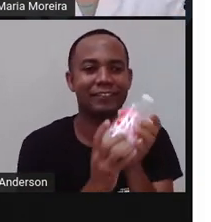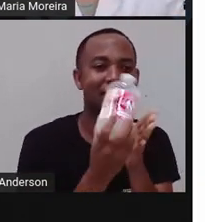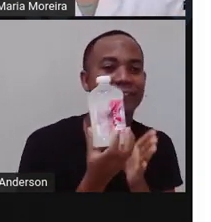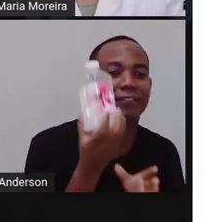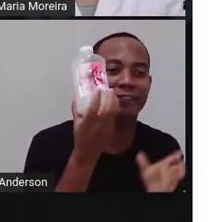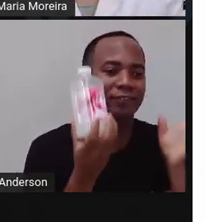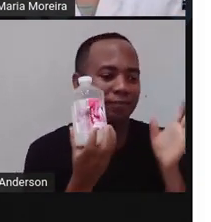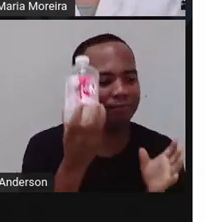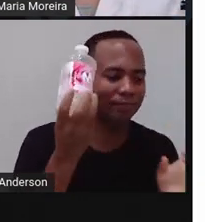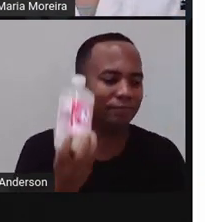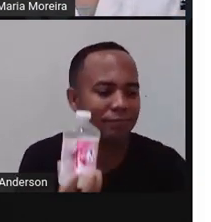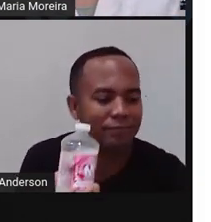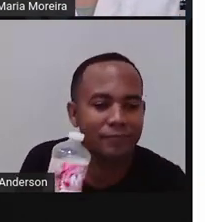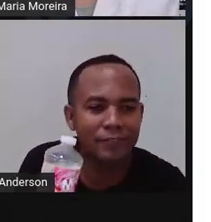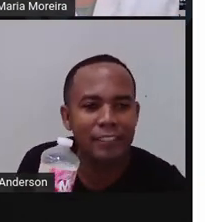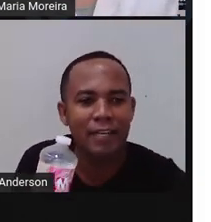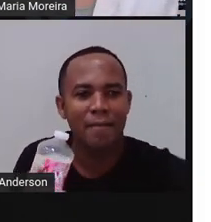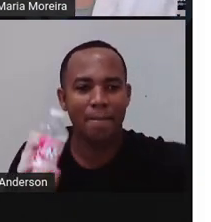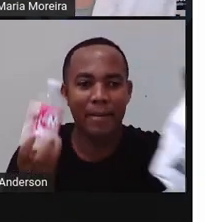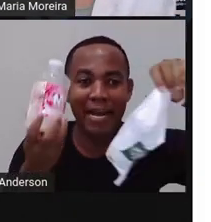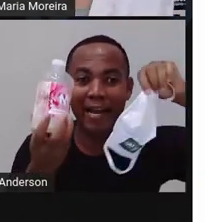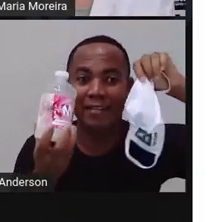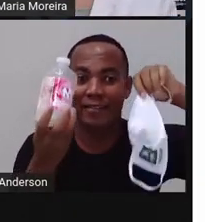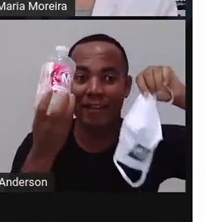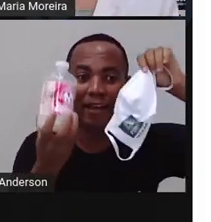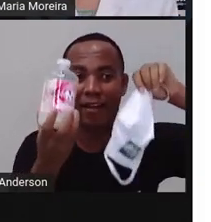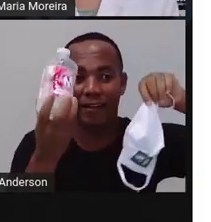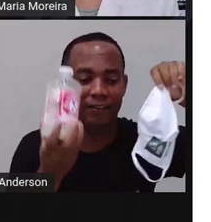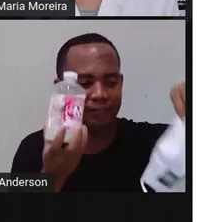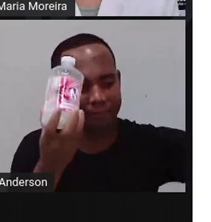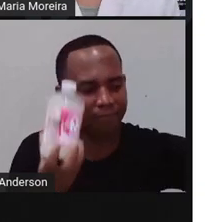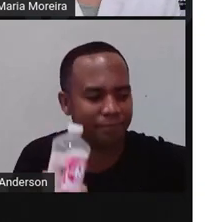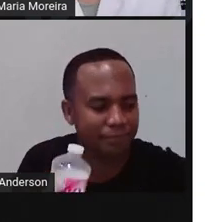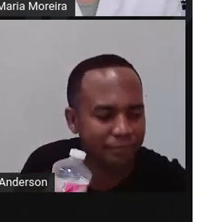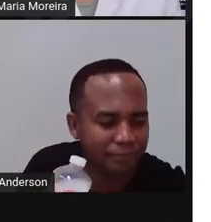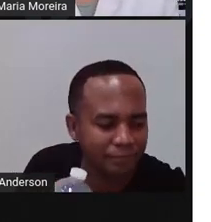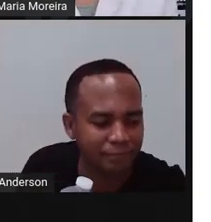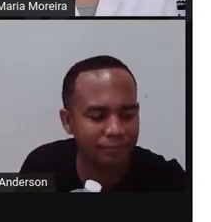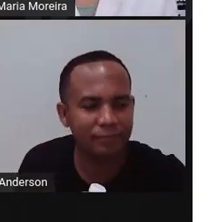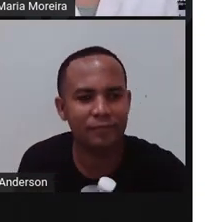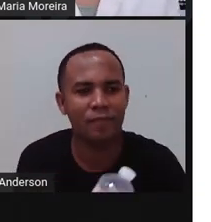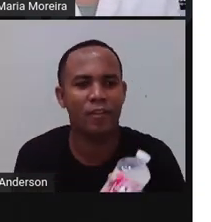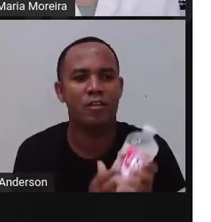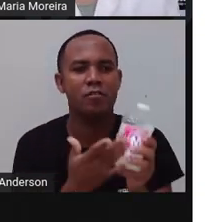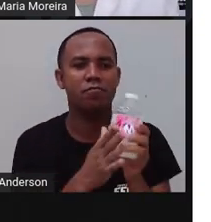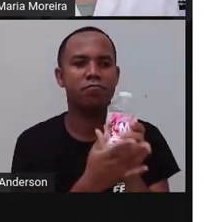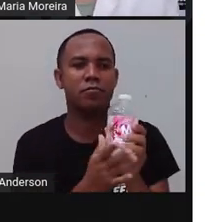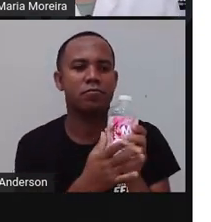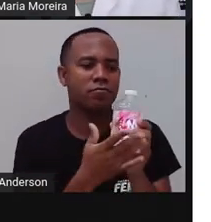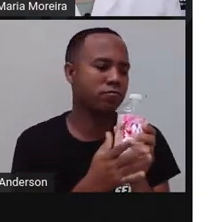Usem álcool em gel. E usem o quê? Máscara. Se protegem, né? Se protejam.